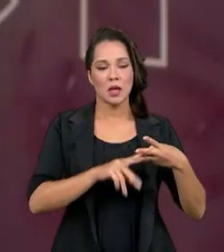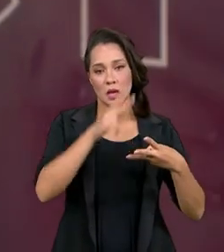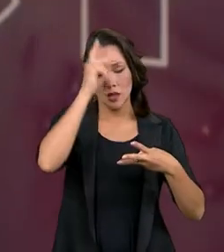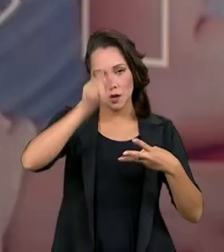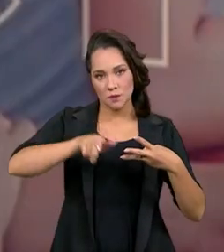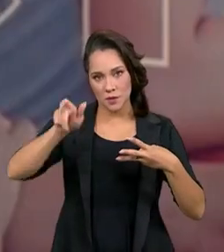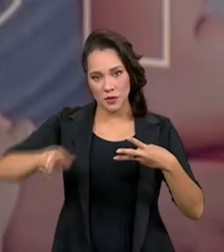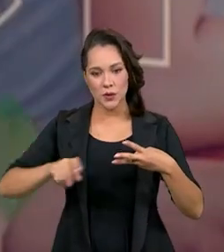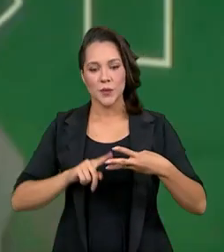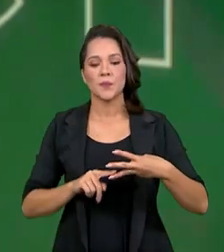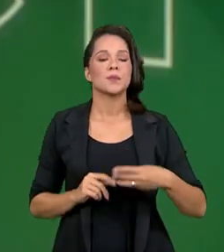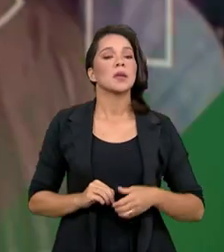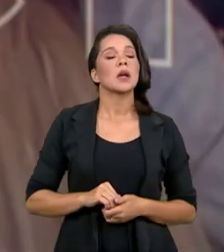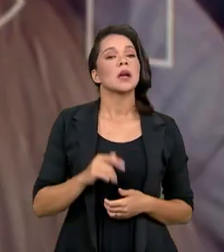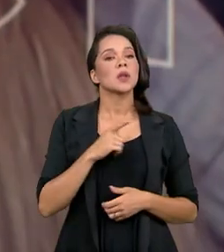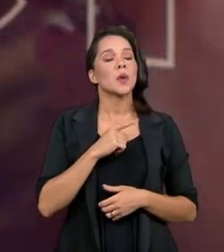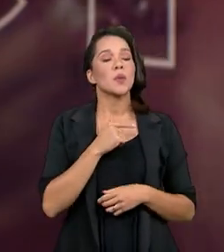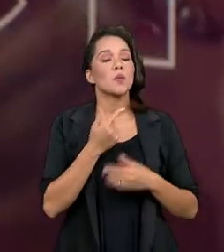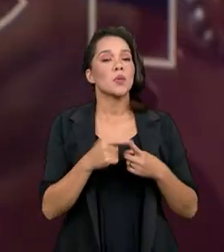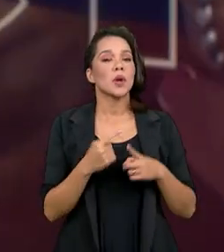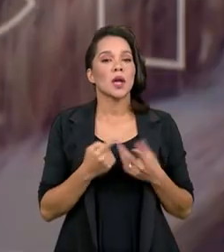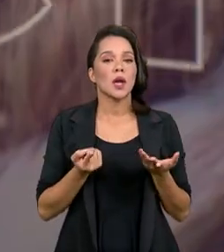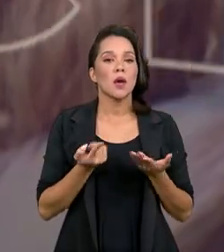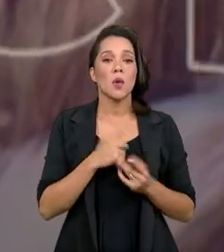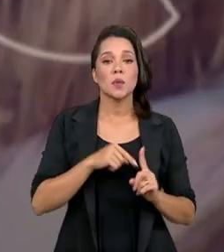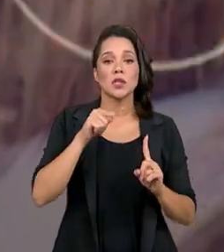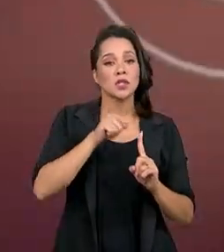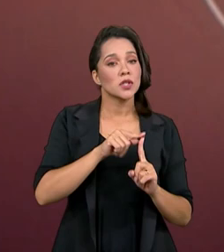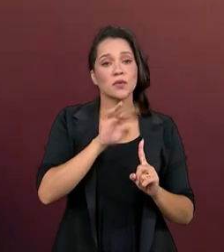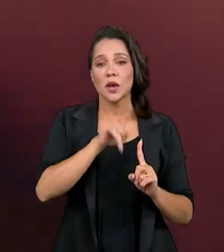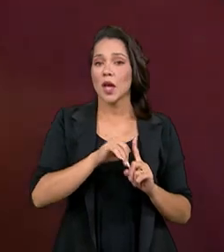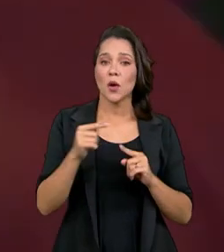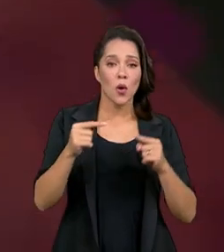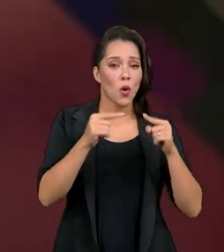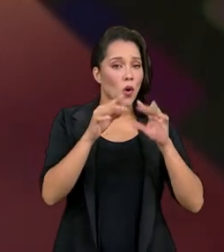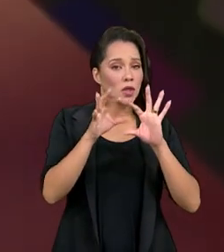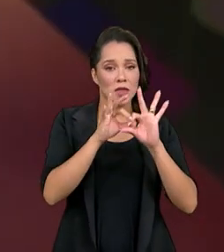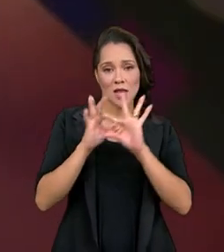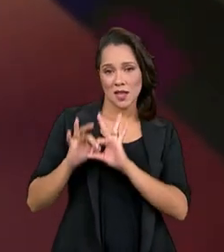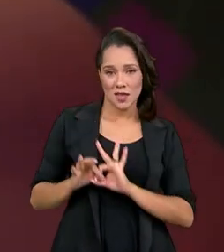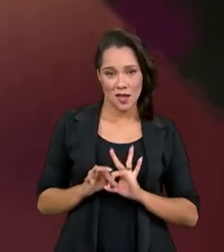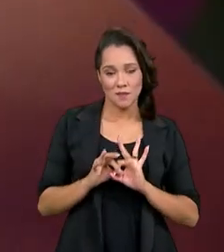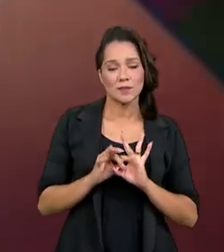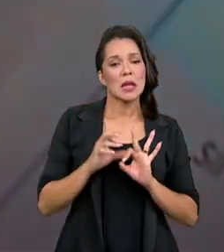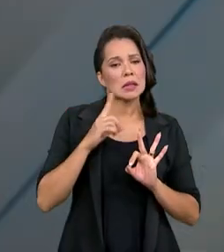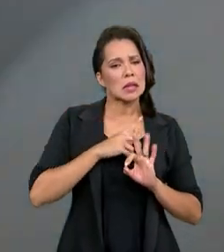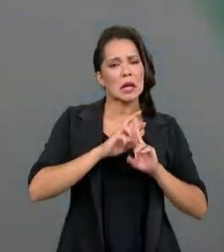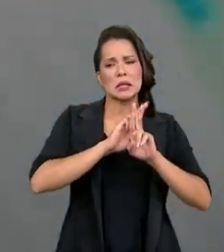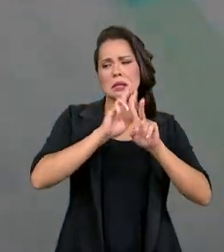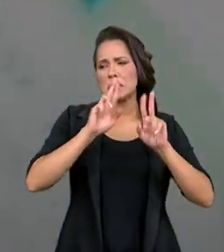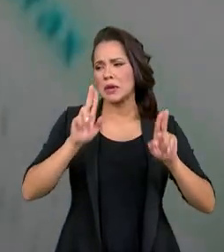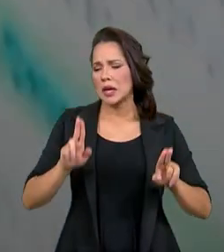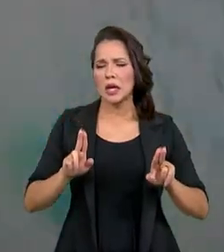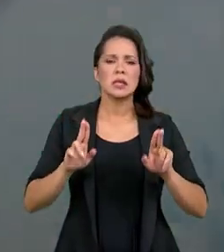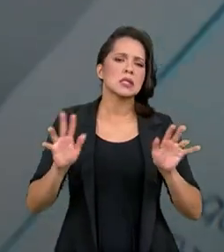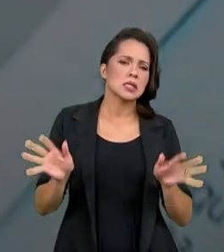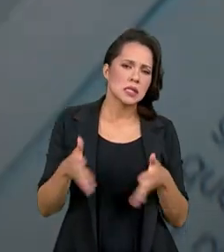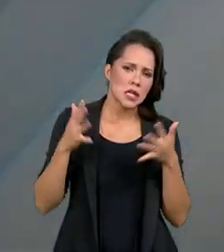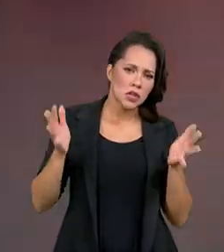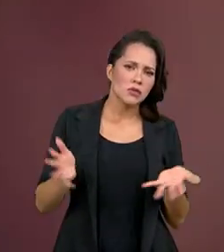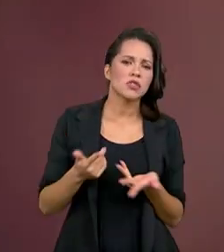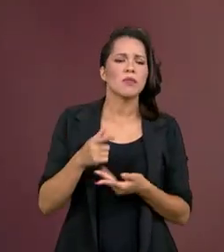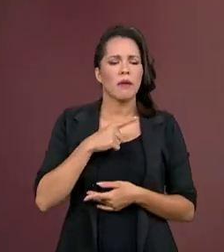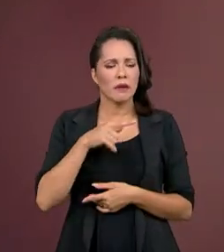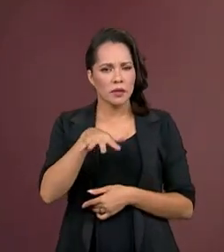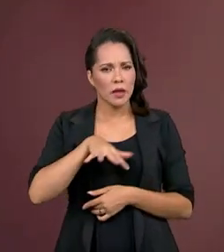com essa perspectiva. Porque a nossa missão é justamente conectar. Existem várias iniciativas que nós temos que